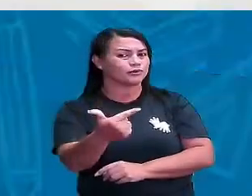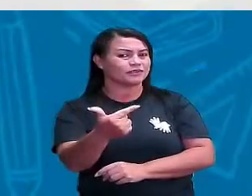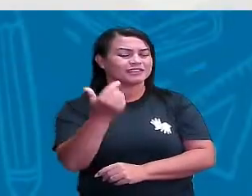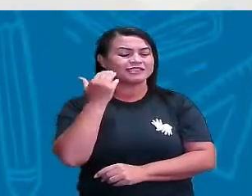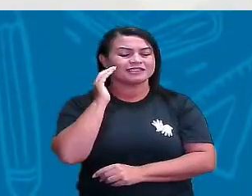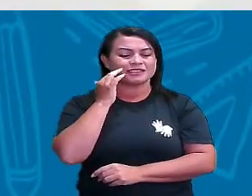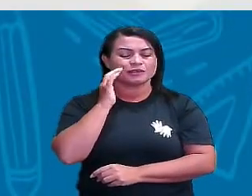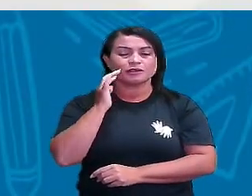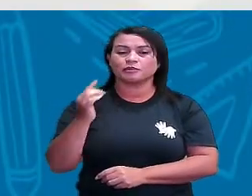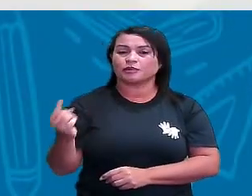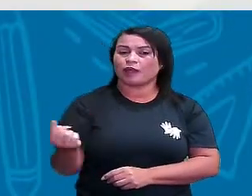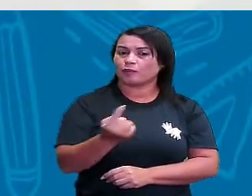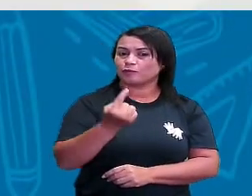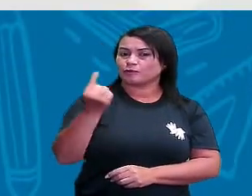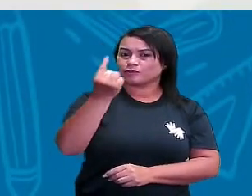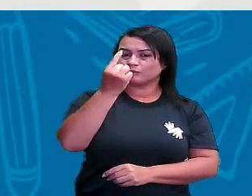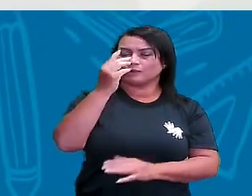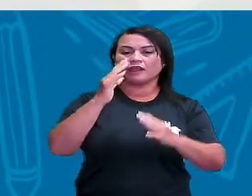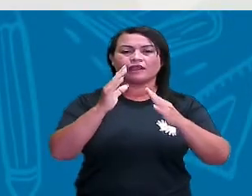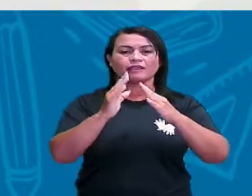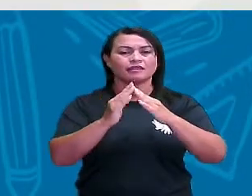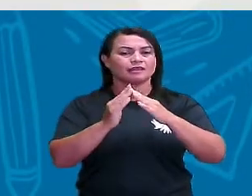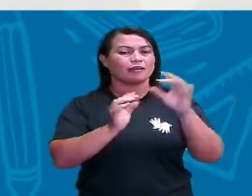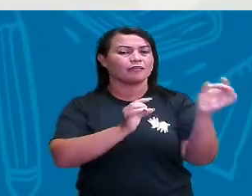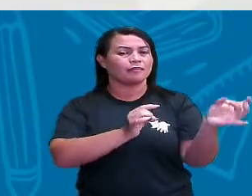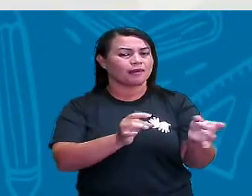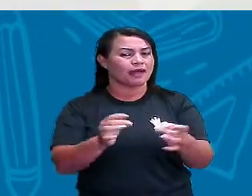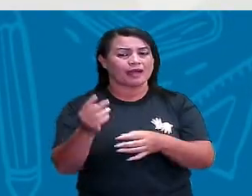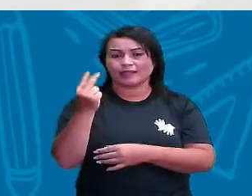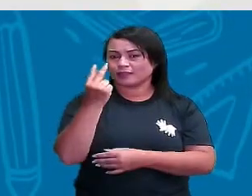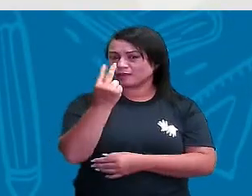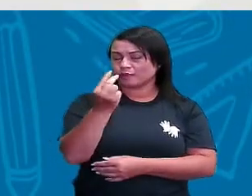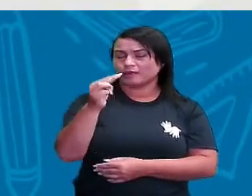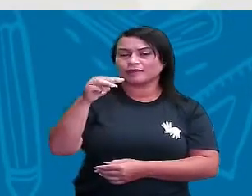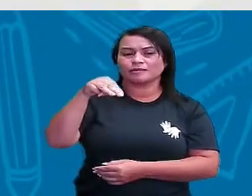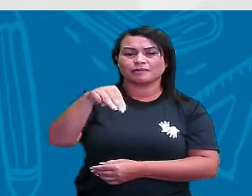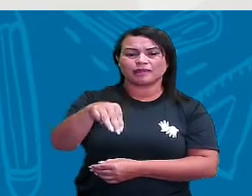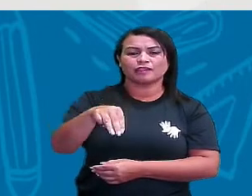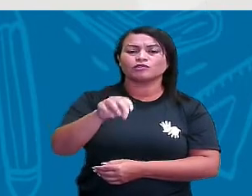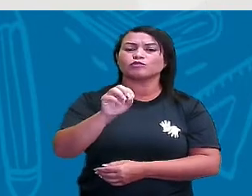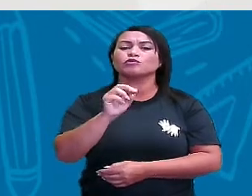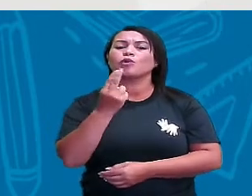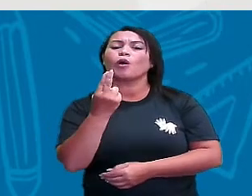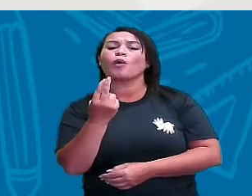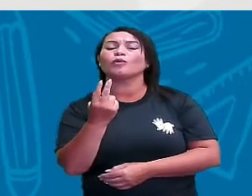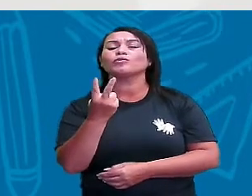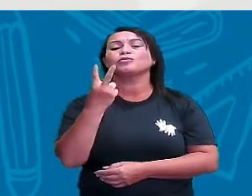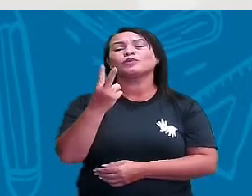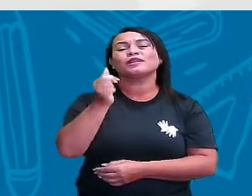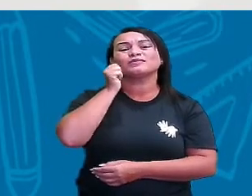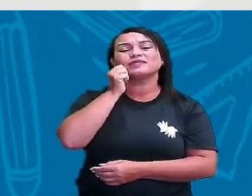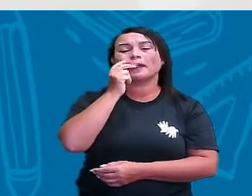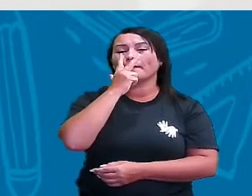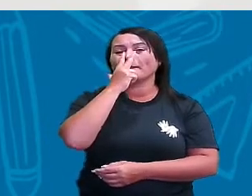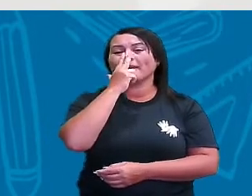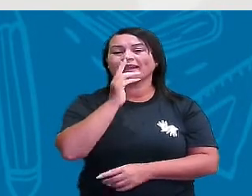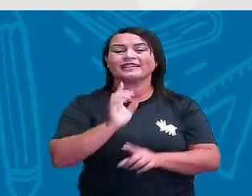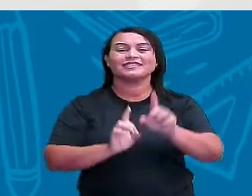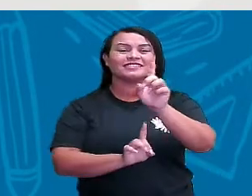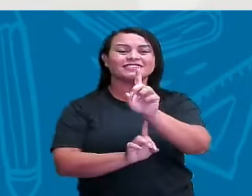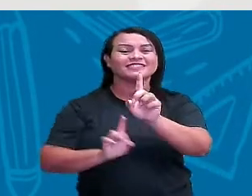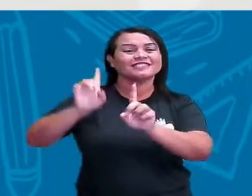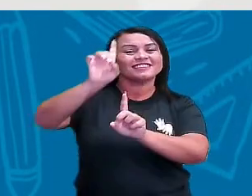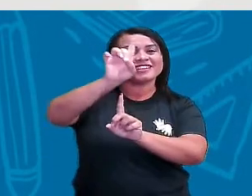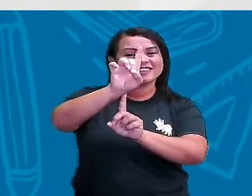da barraca é 2 metros, ou 2 Robertinhas, que é a